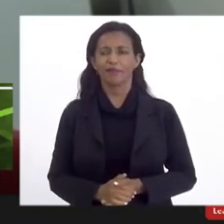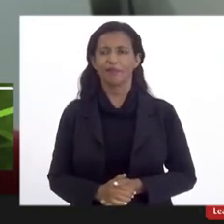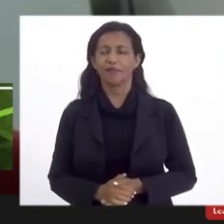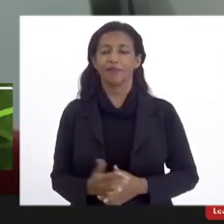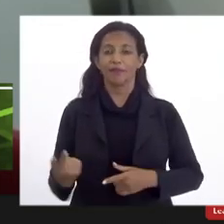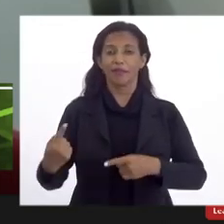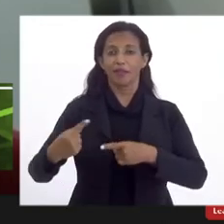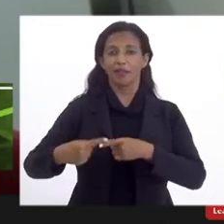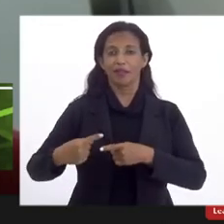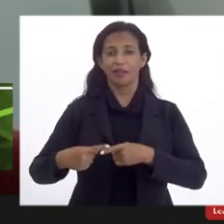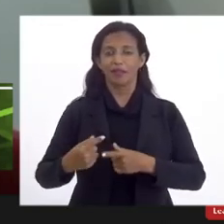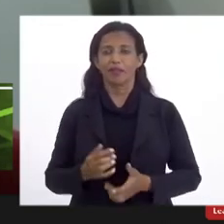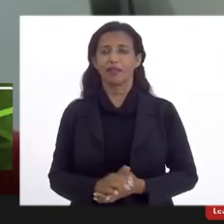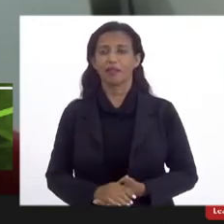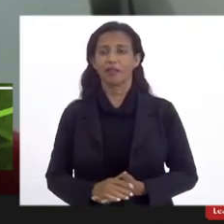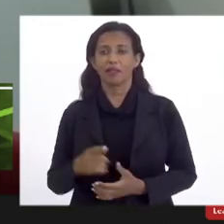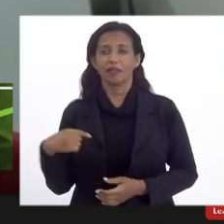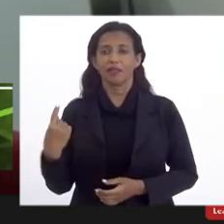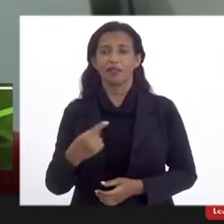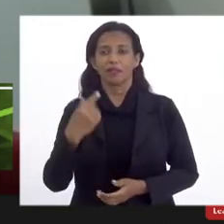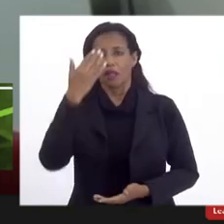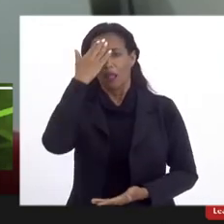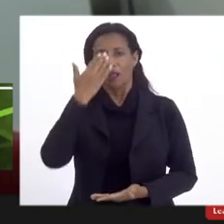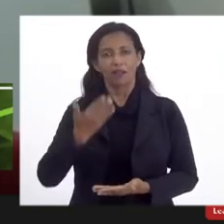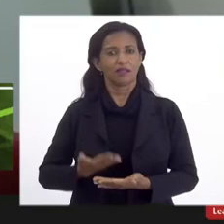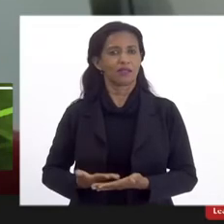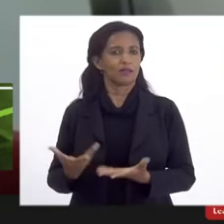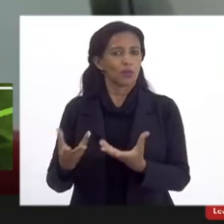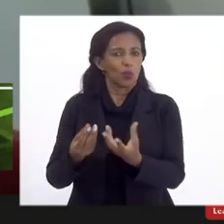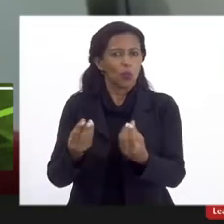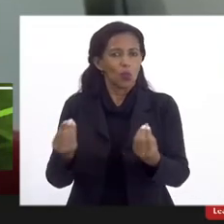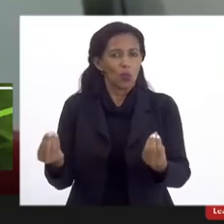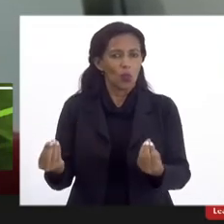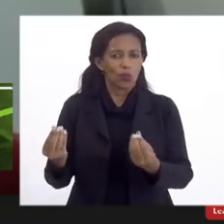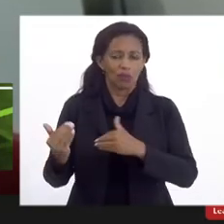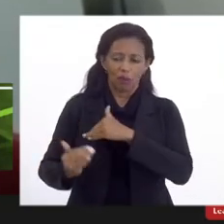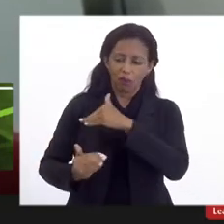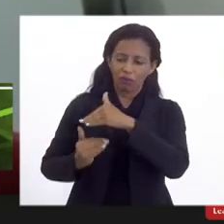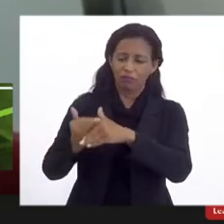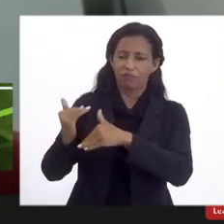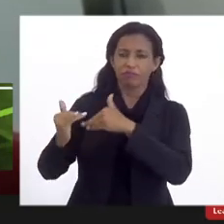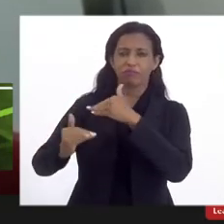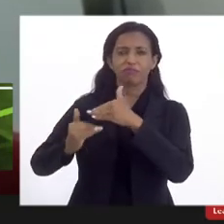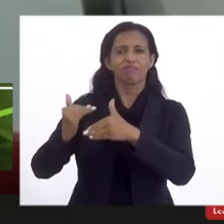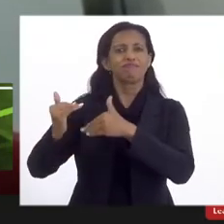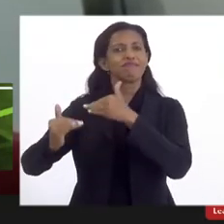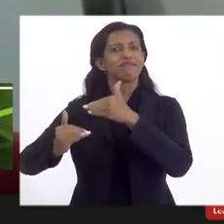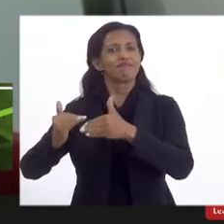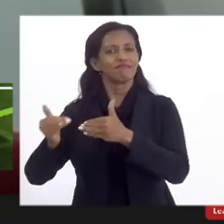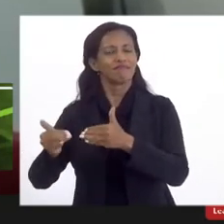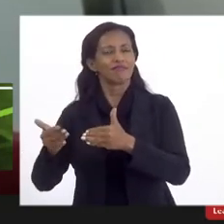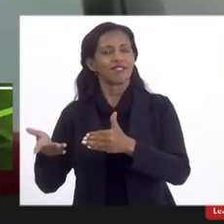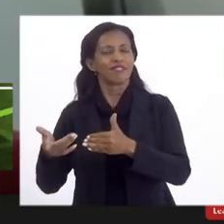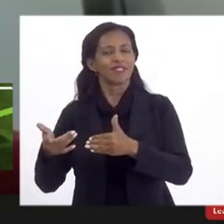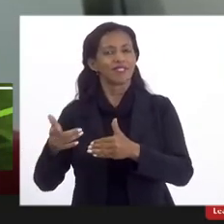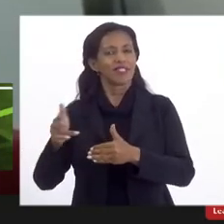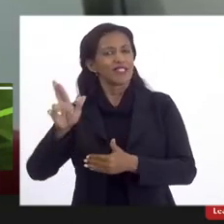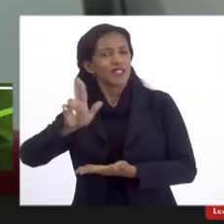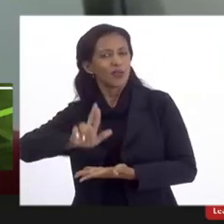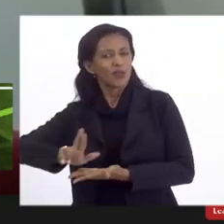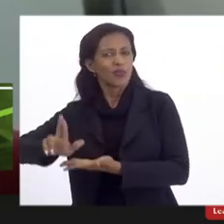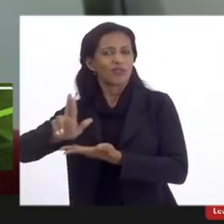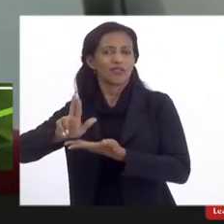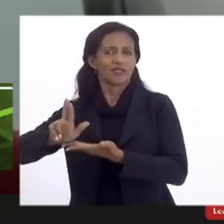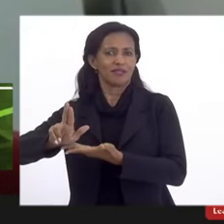porque nós acreditamos muito na construção e desenvolvimento dessa universidade,